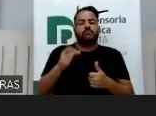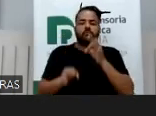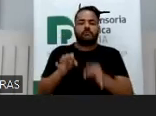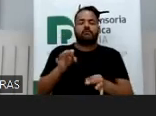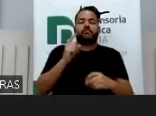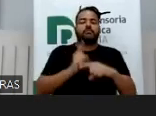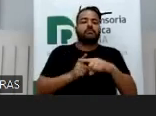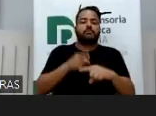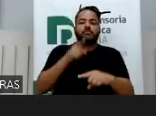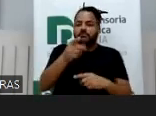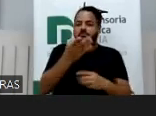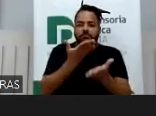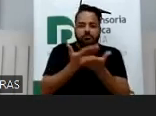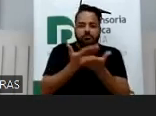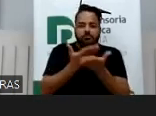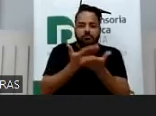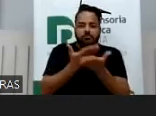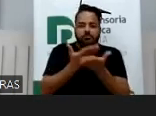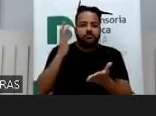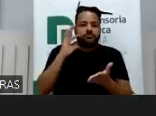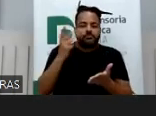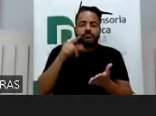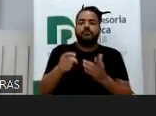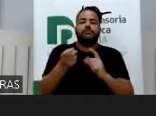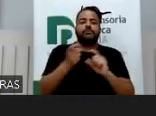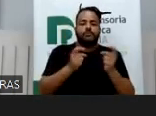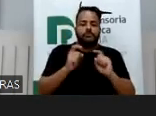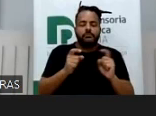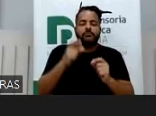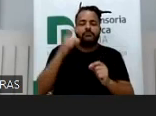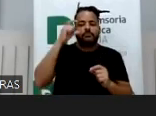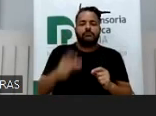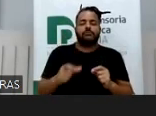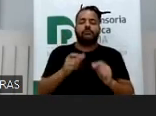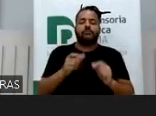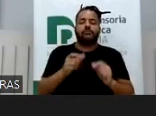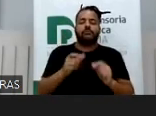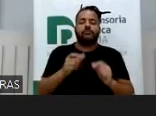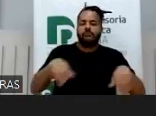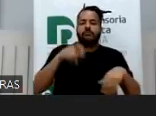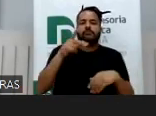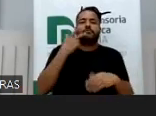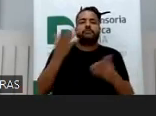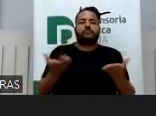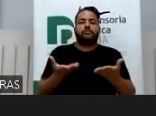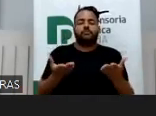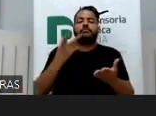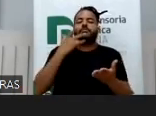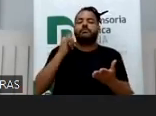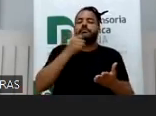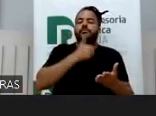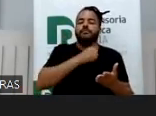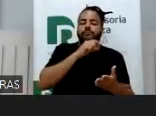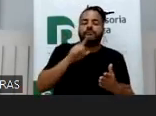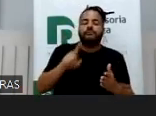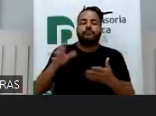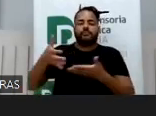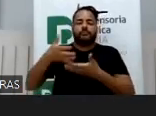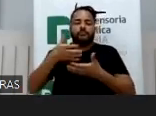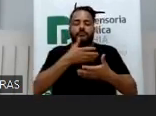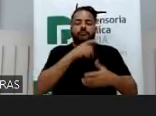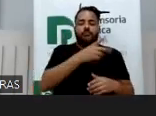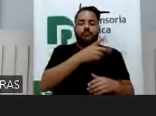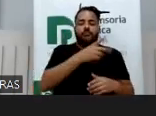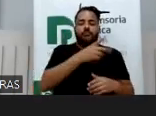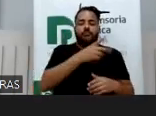case, virou uma aula de discussões interessantes sobre divórcios litigiosos e exercícios da parentalidade, o ex-marido tem jogado